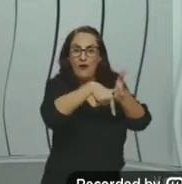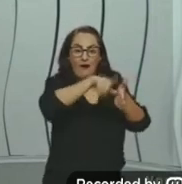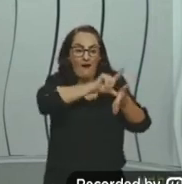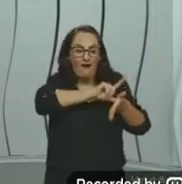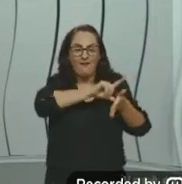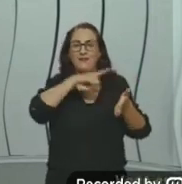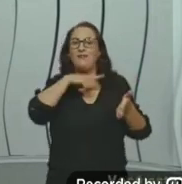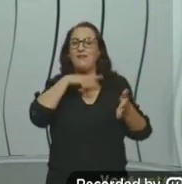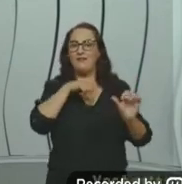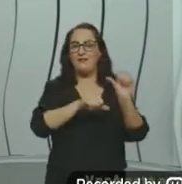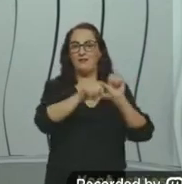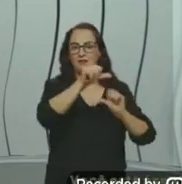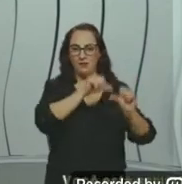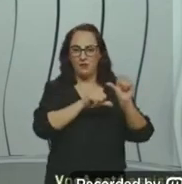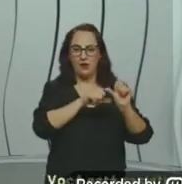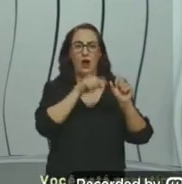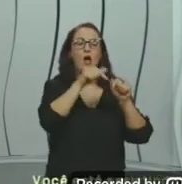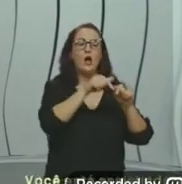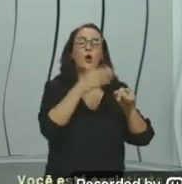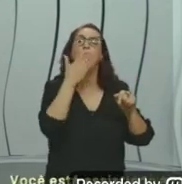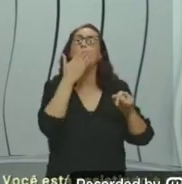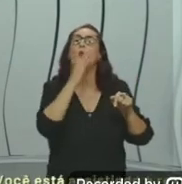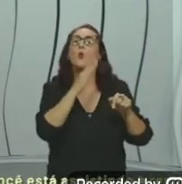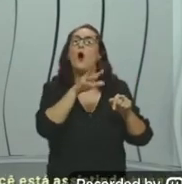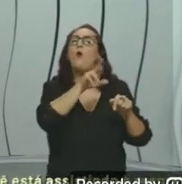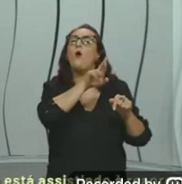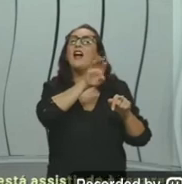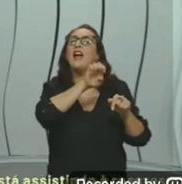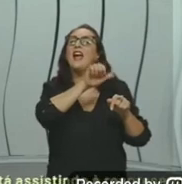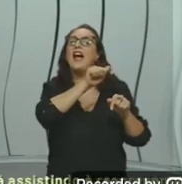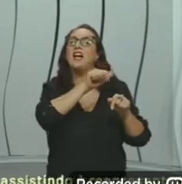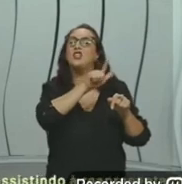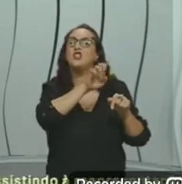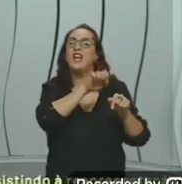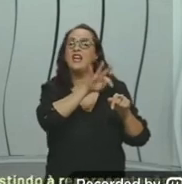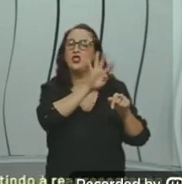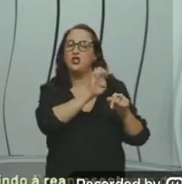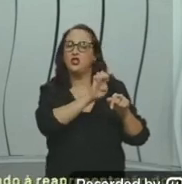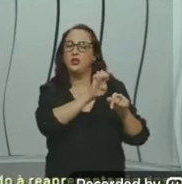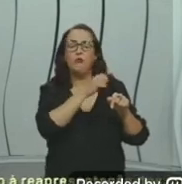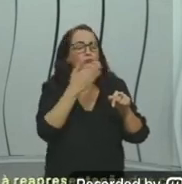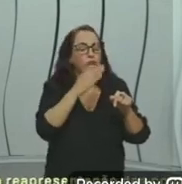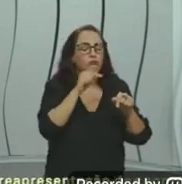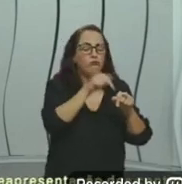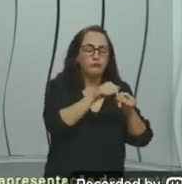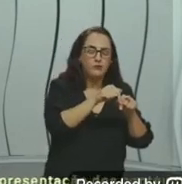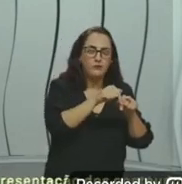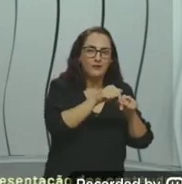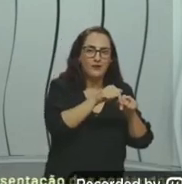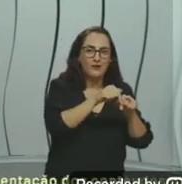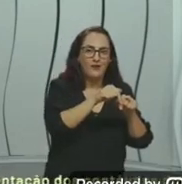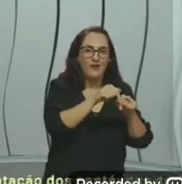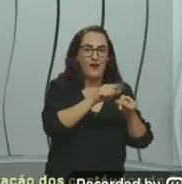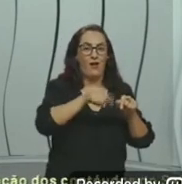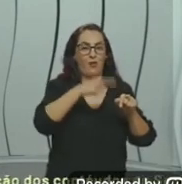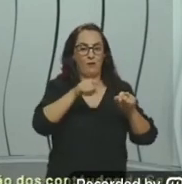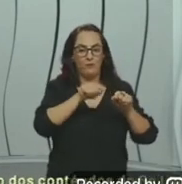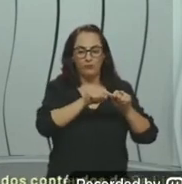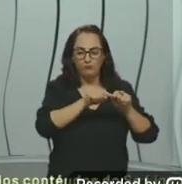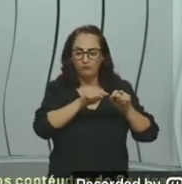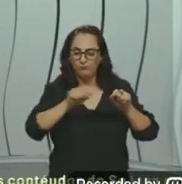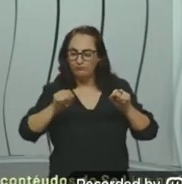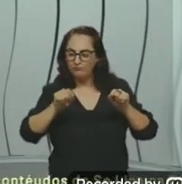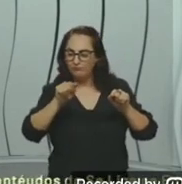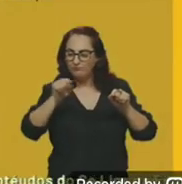com os reagentes e depois que acontece a reação com os produtos e essa seta no meio